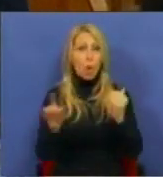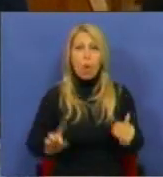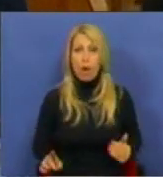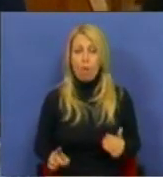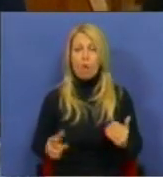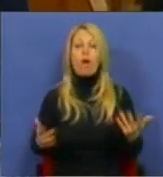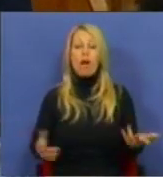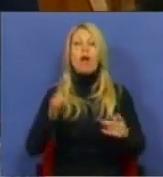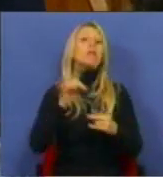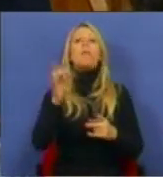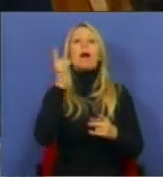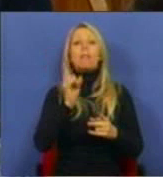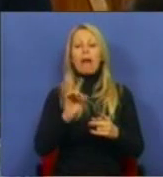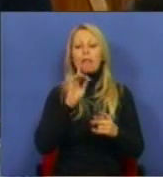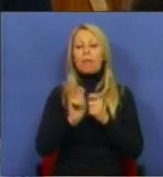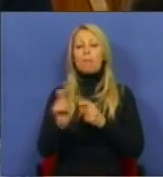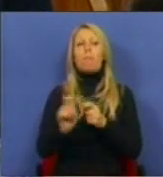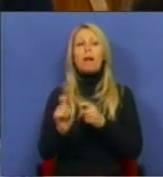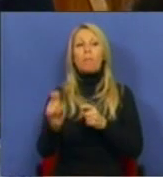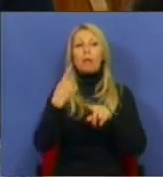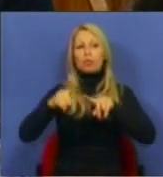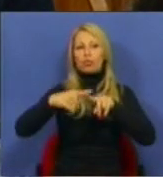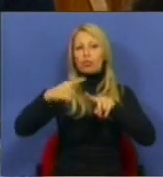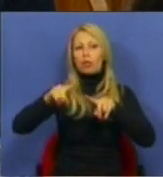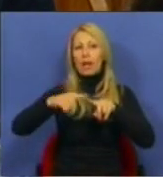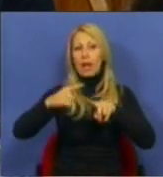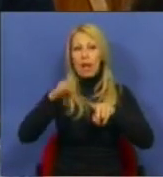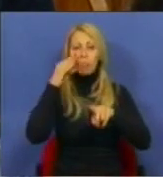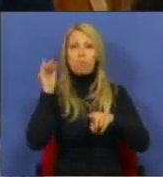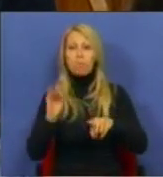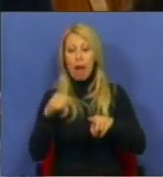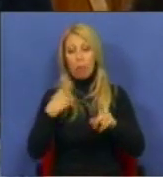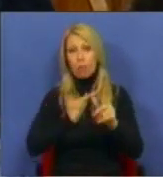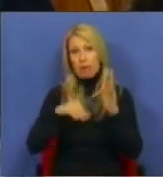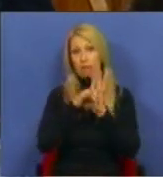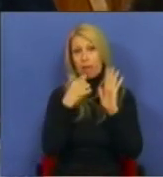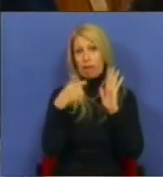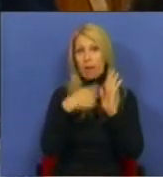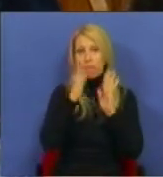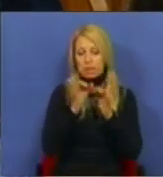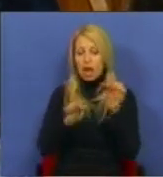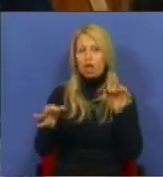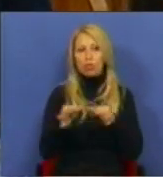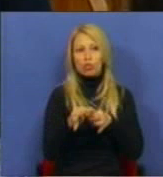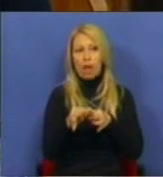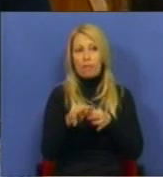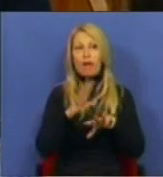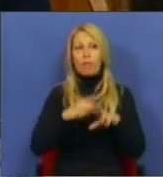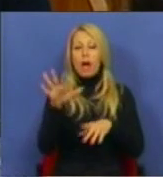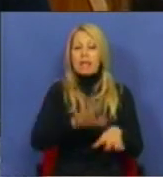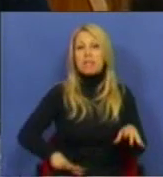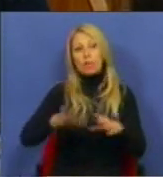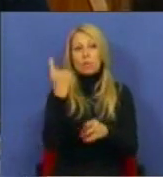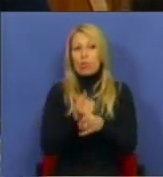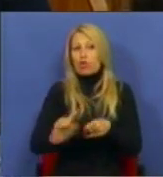prazos de amortização das operações de crédito previstas nesse Decreto-Lei precisam de ser ajustadas às situações de